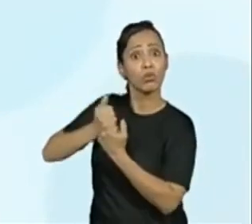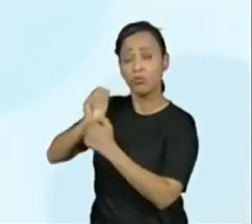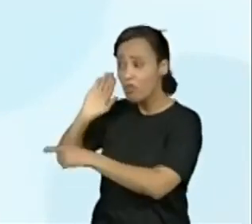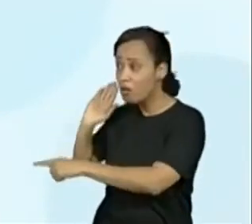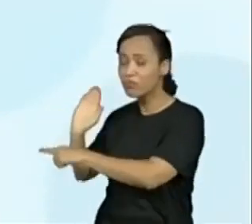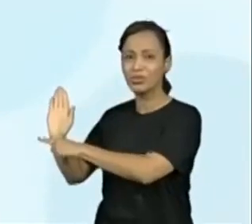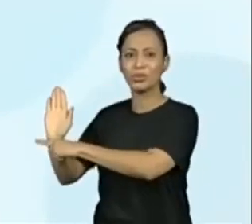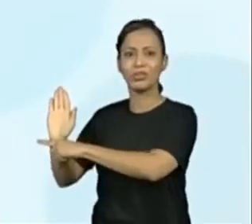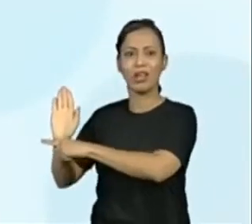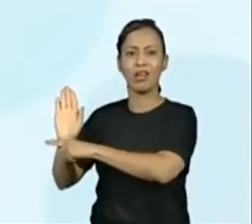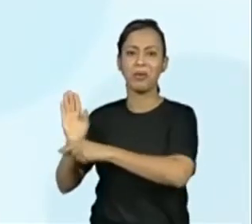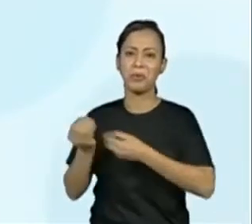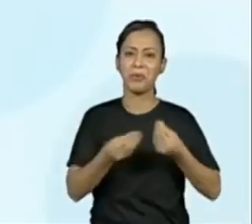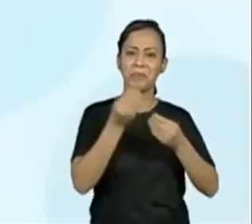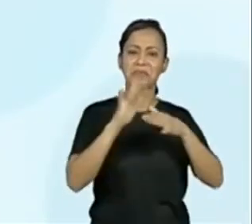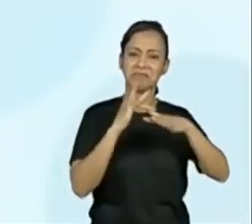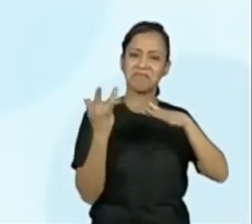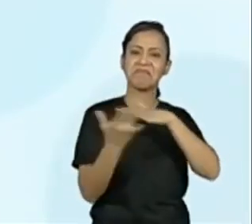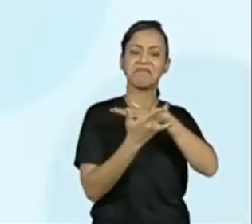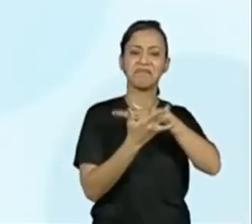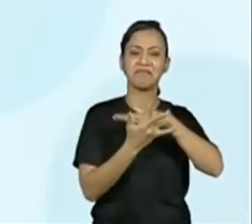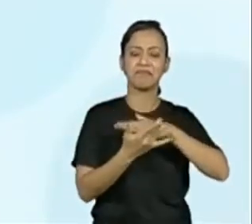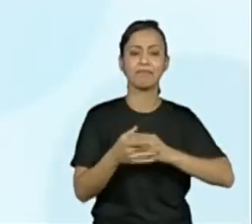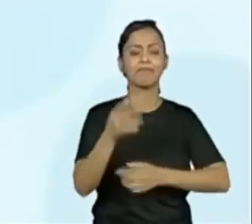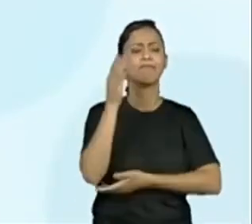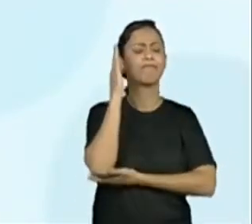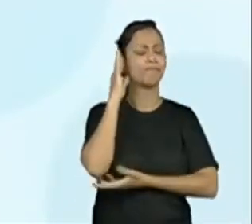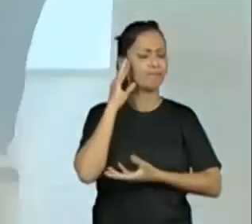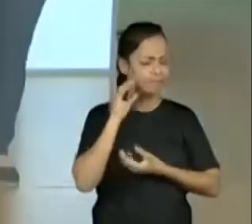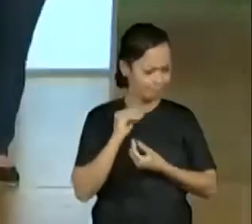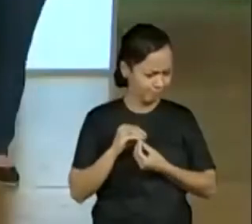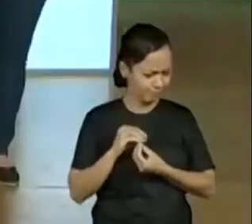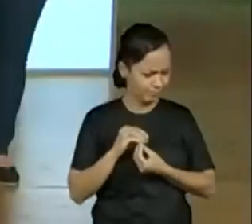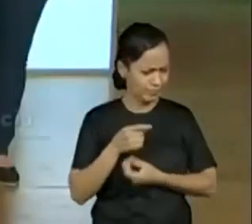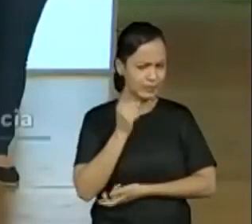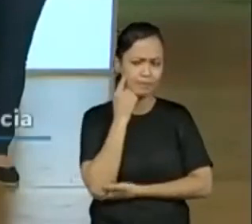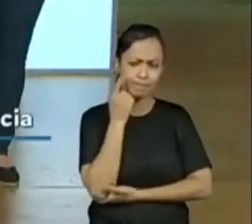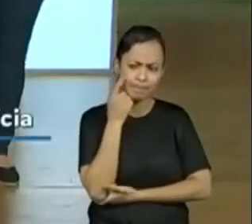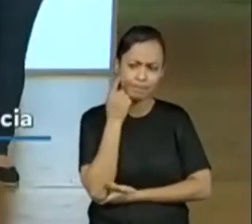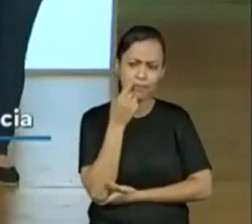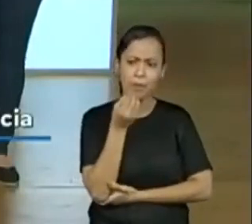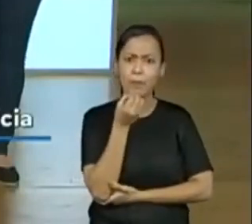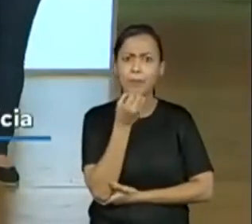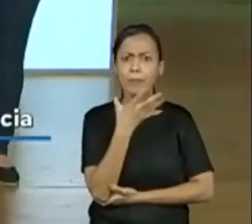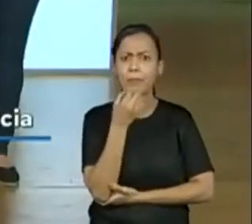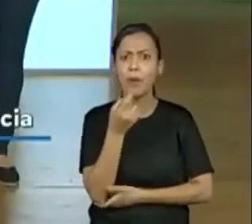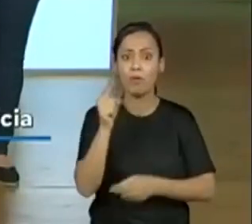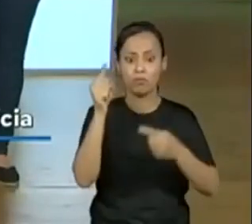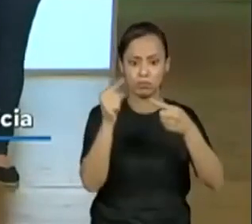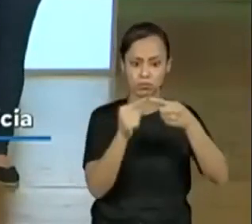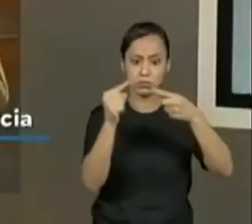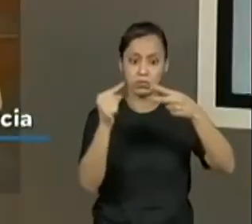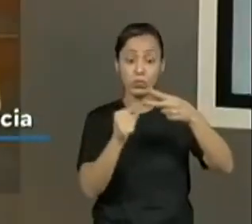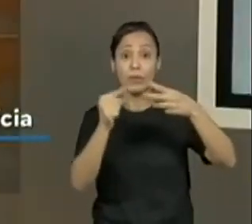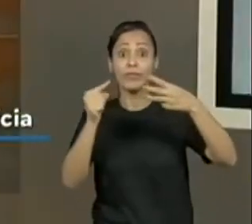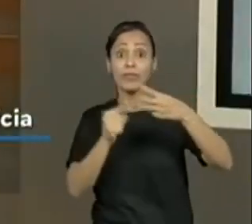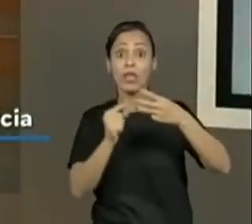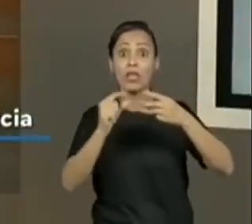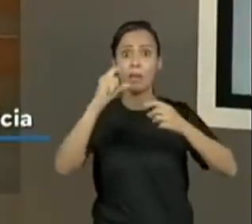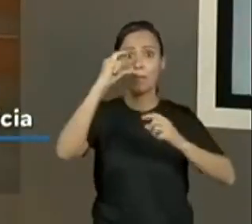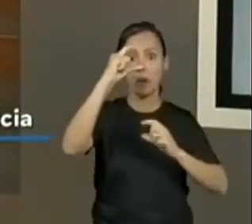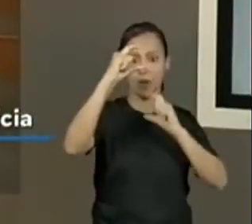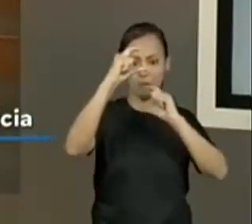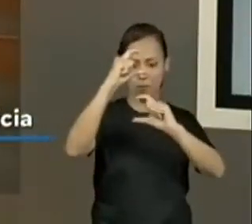só, só nessa primeira parte da notícia já podemos ver três características da estrutura da notícia muito